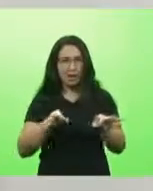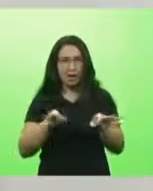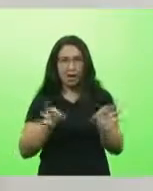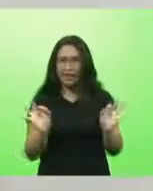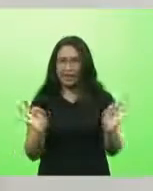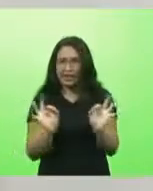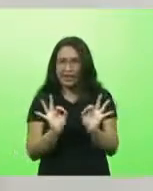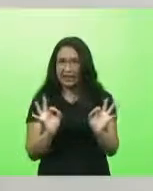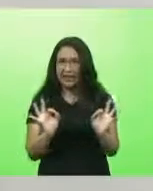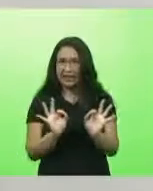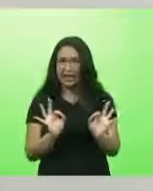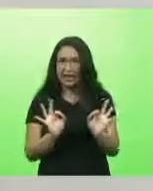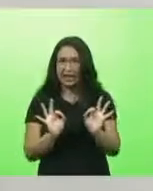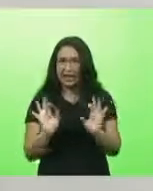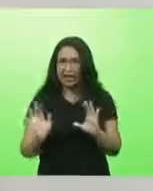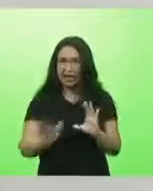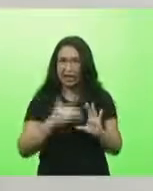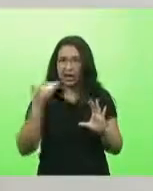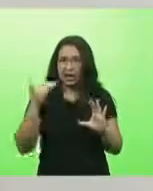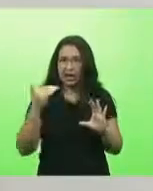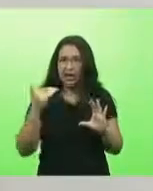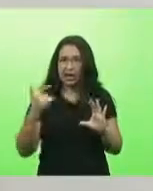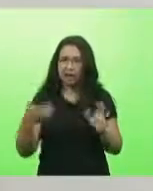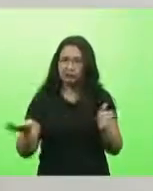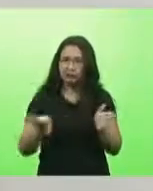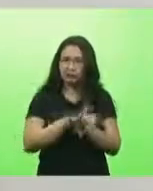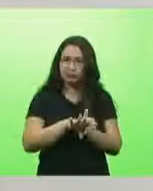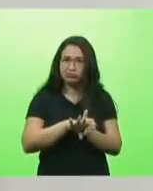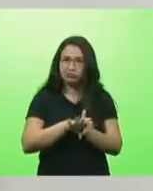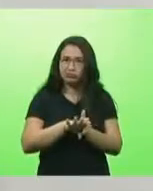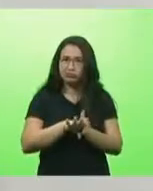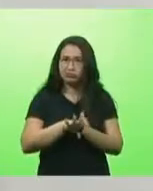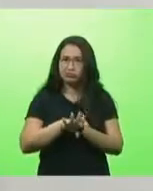os doentes do Covid. É triste.